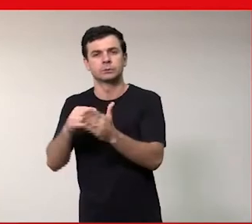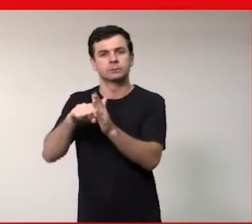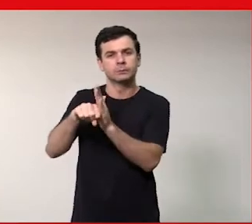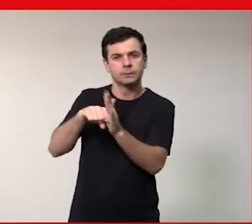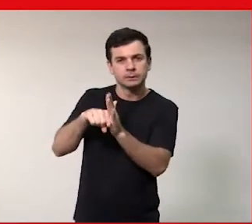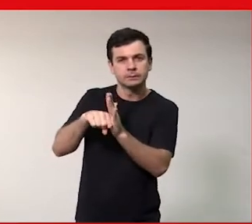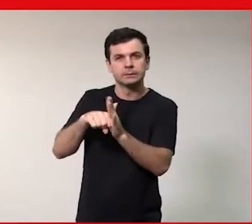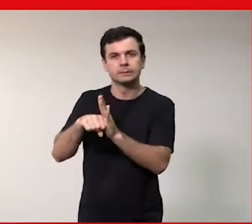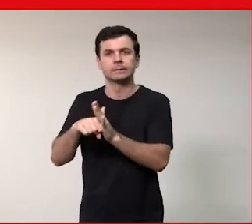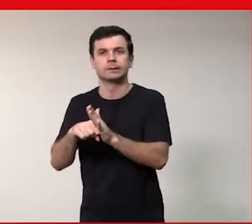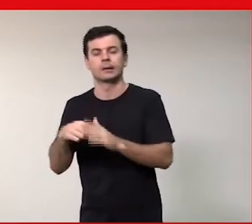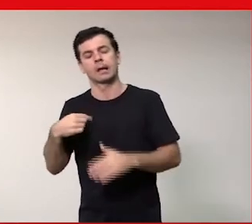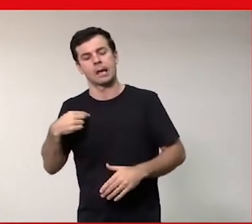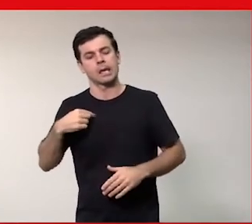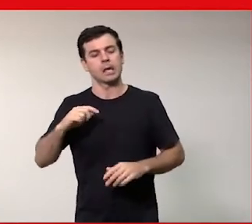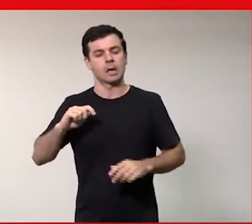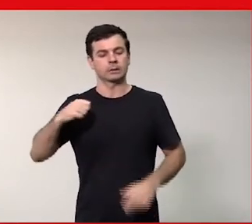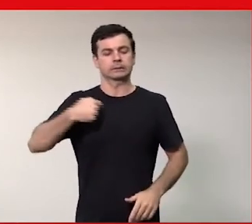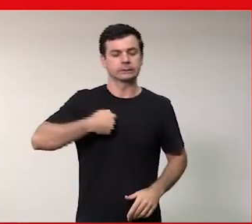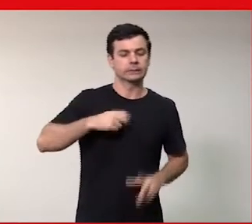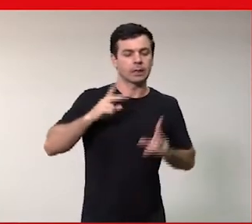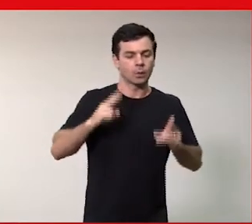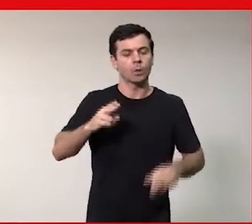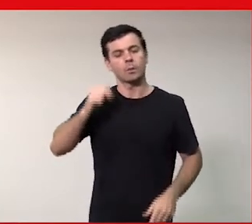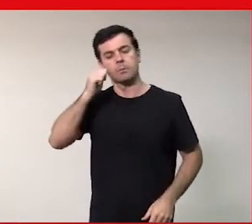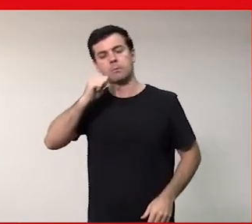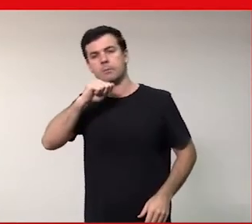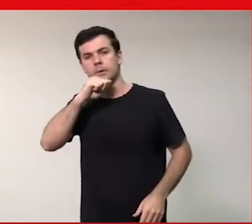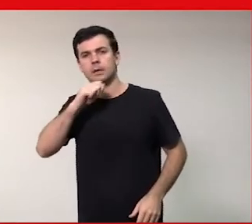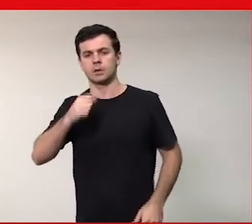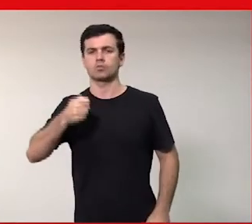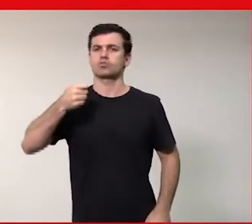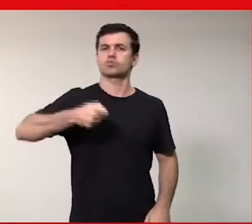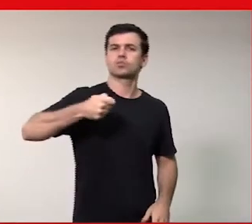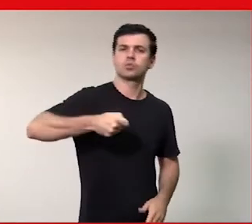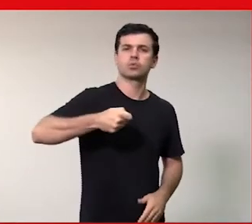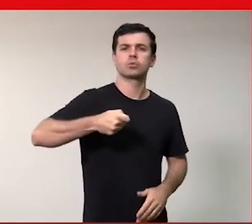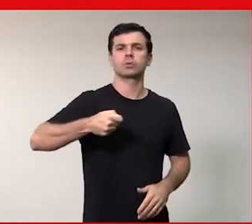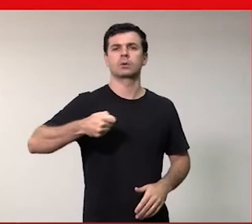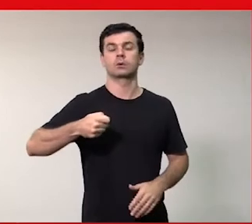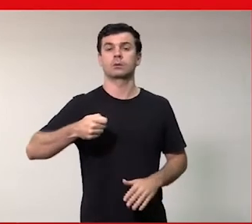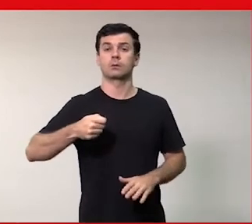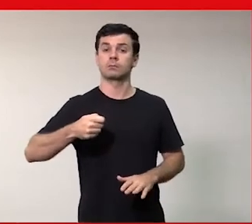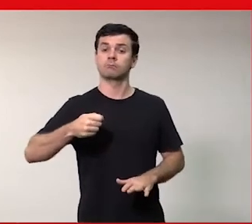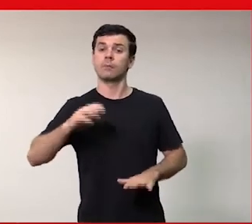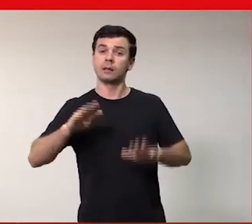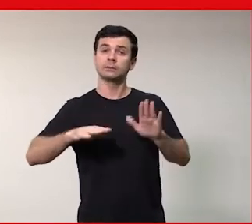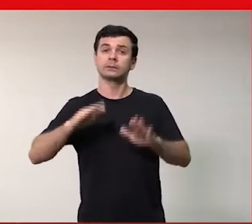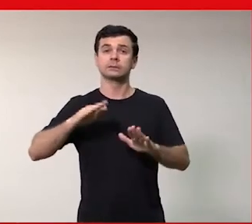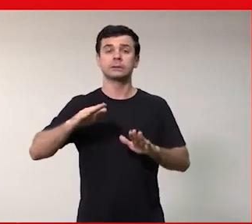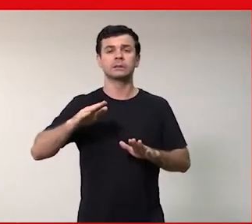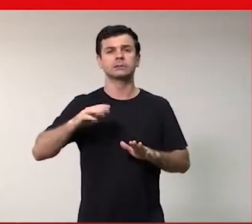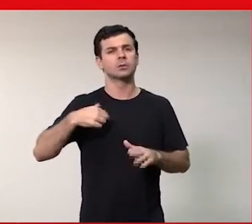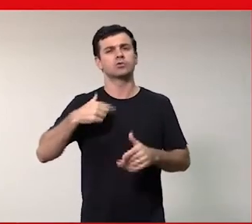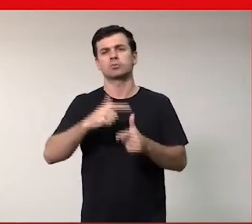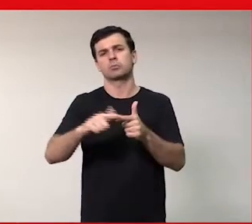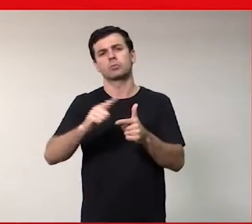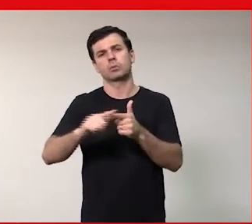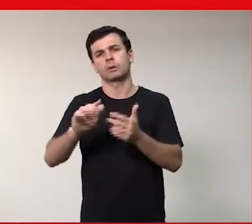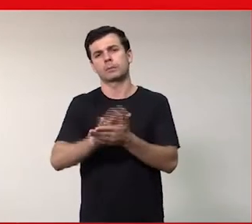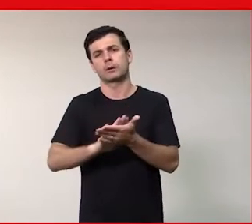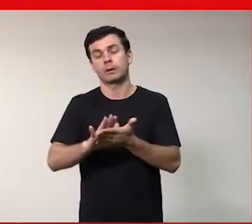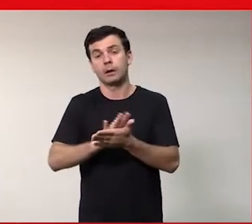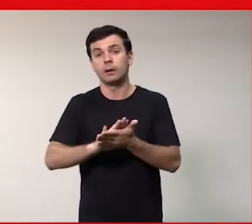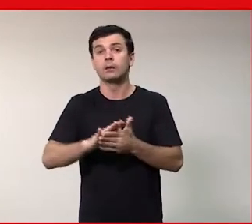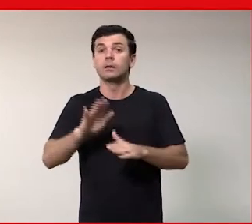a grande mãe ou não eu era mais durona mas de certa forma assim nunca tive problema mas você